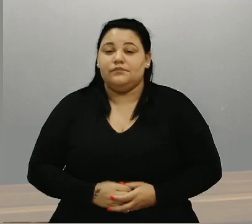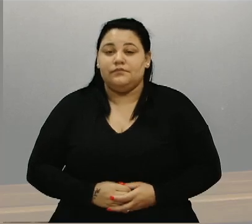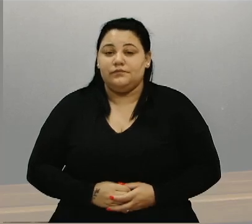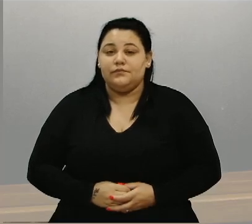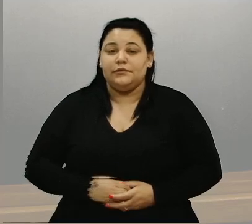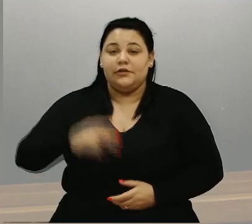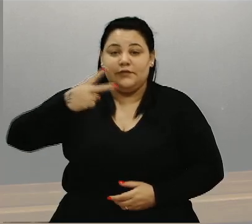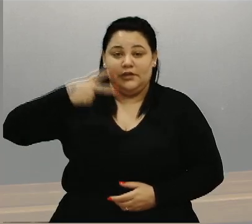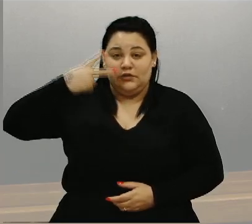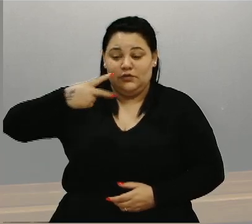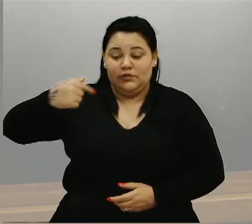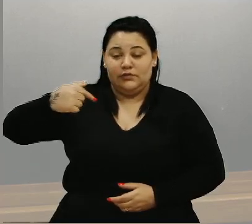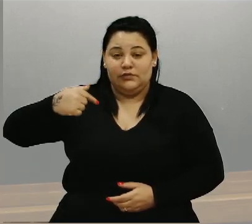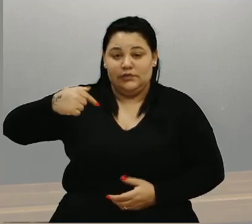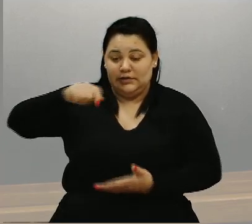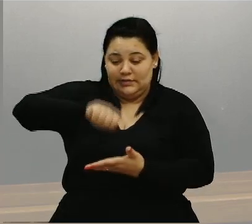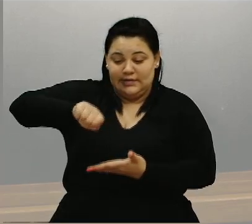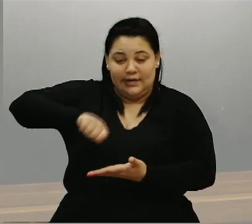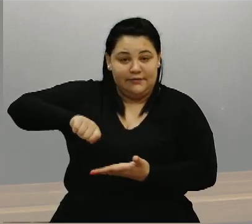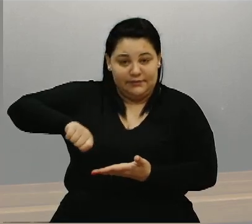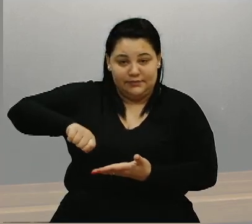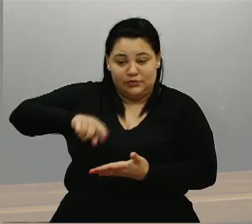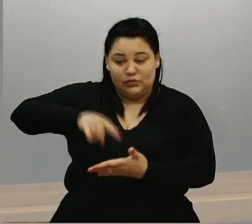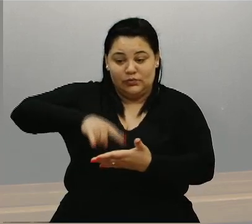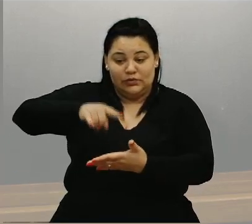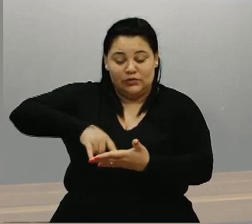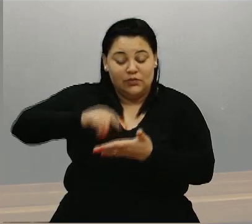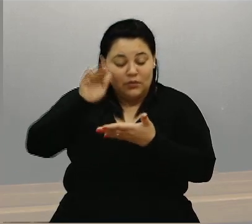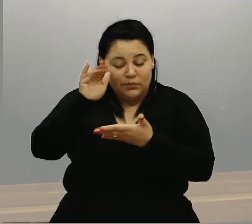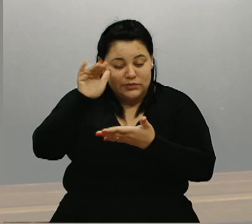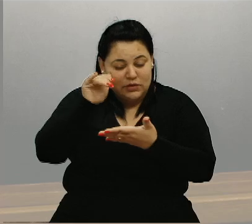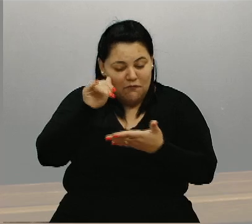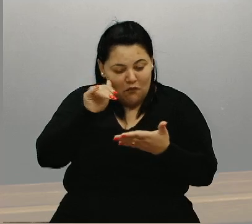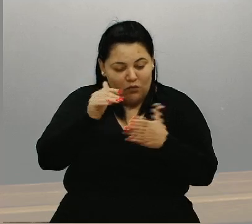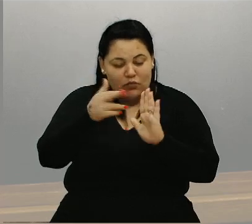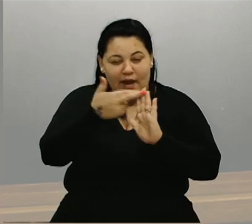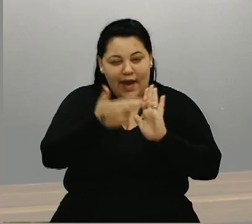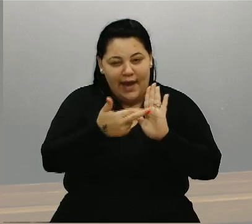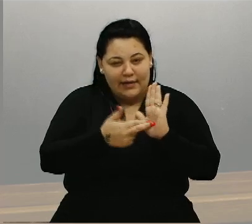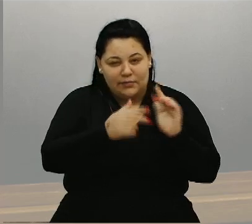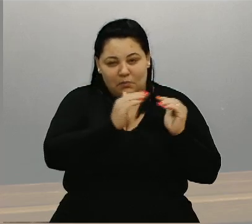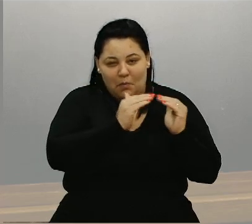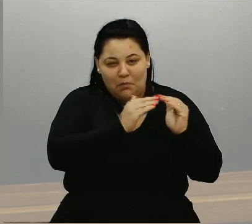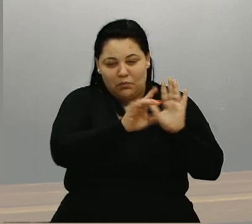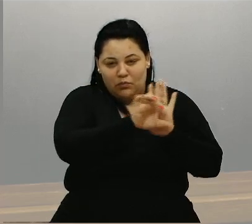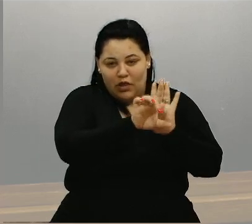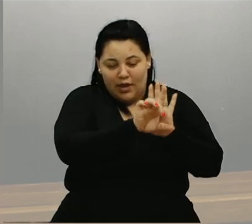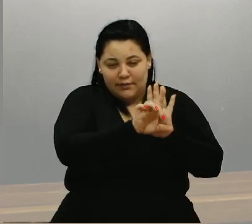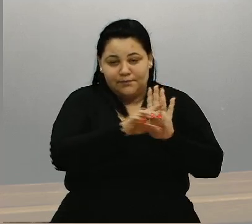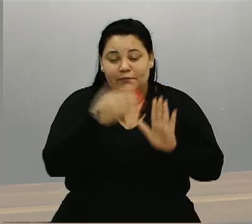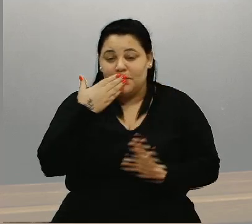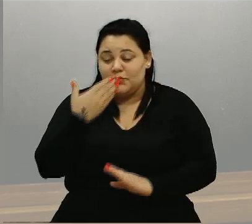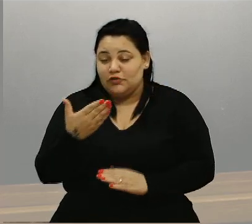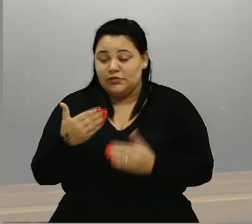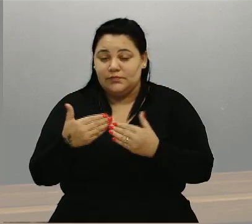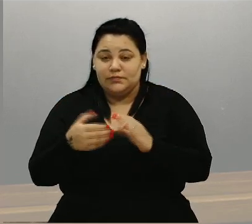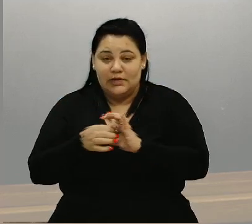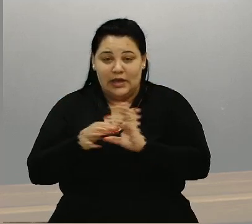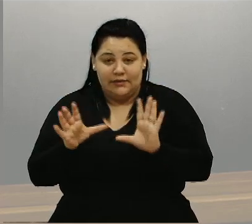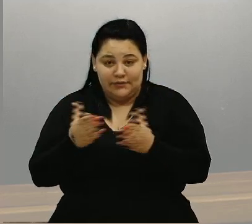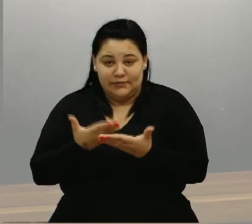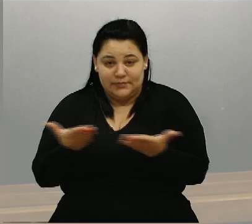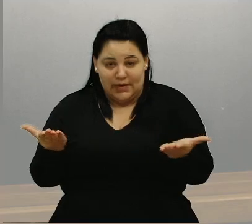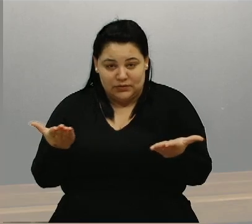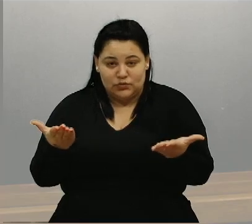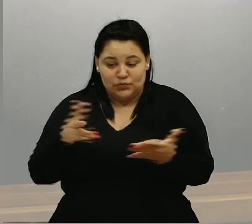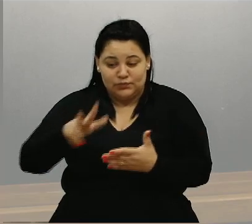vereadora, que abaixo subscreve, observada as disposições regimentais, requer a cedência do espaço da Tribuna